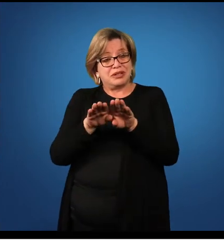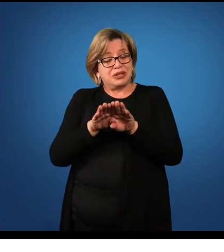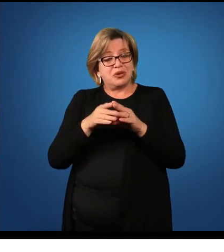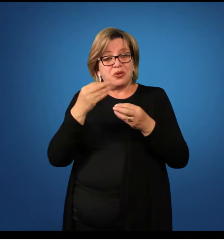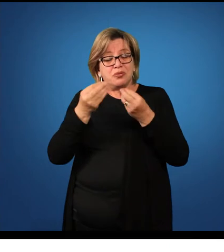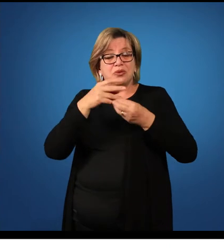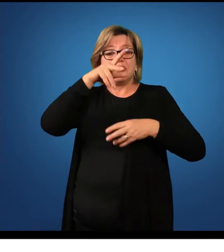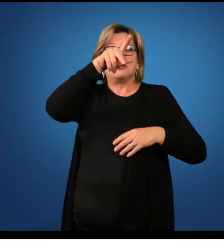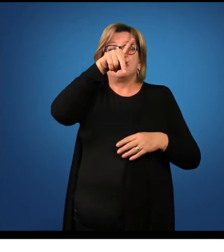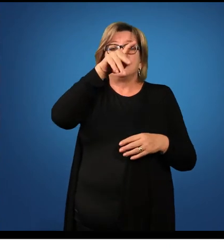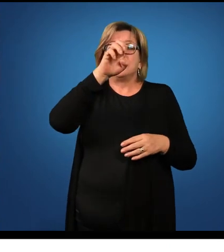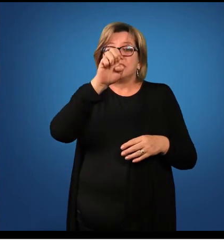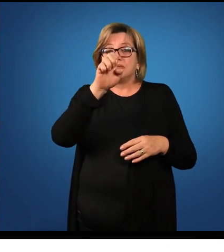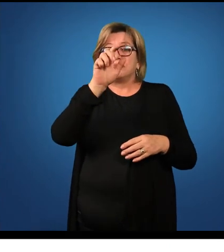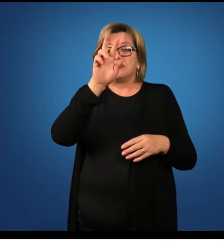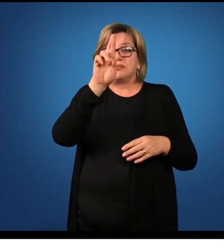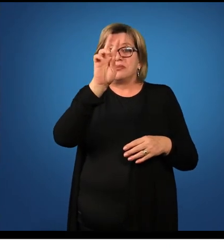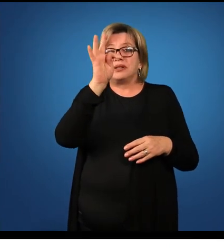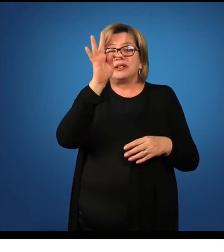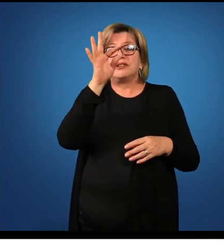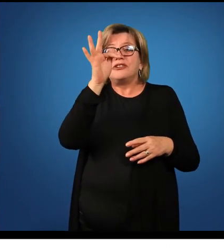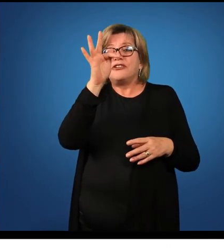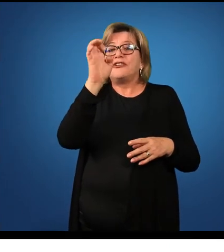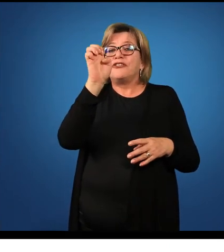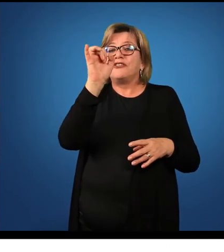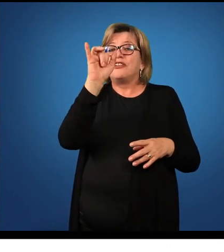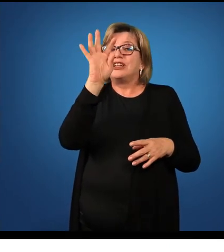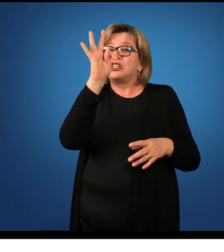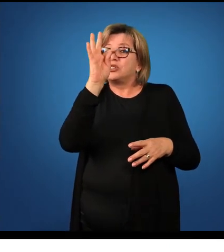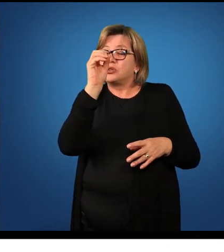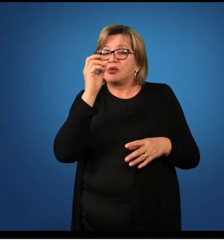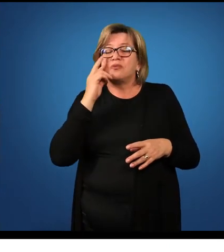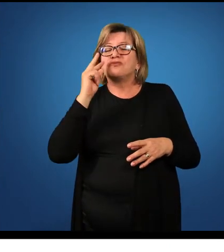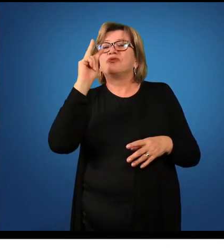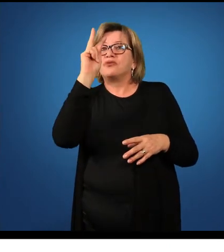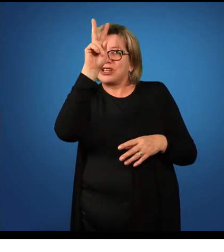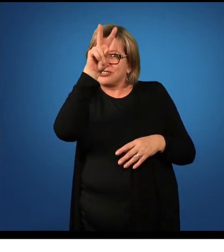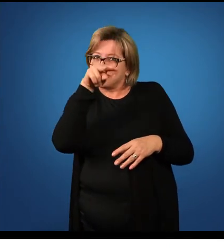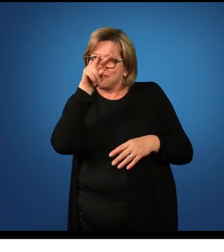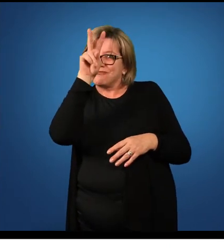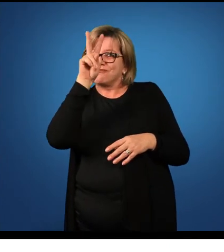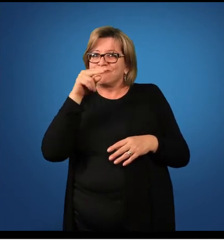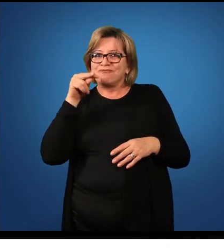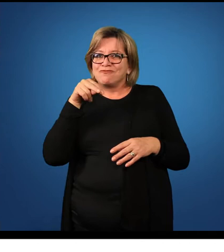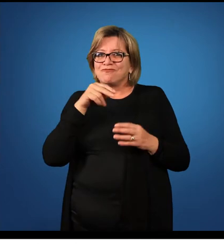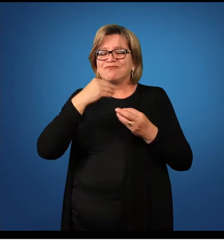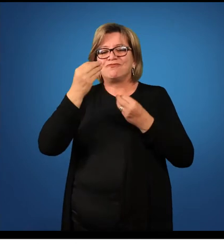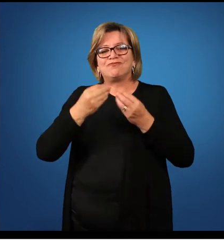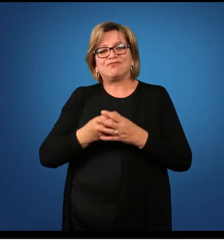temos, ego, led, tu, lediste,